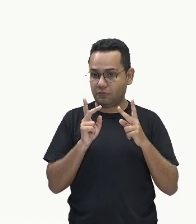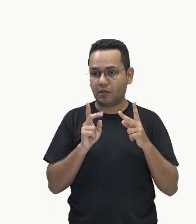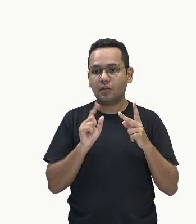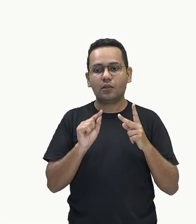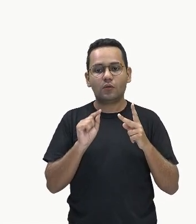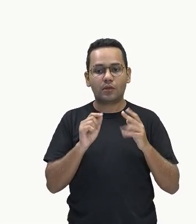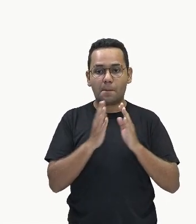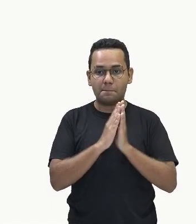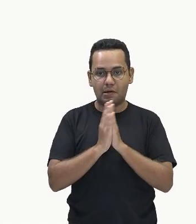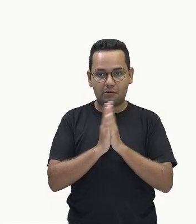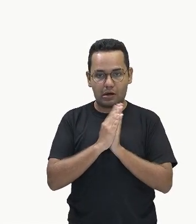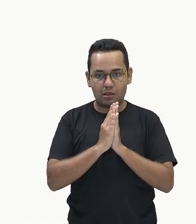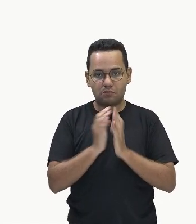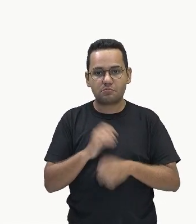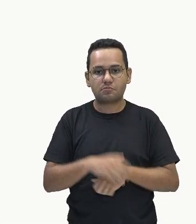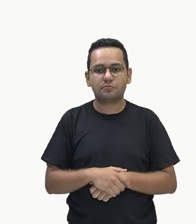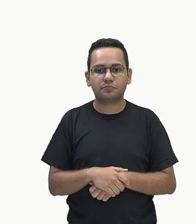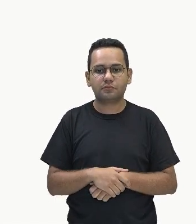brinquedos.